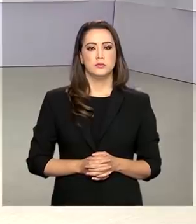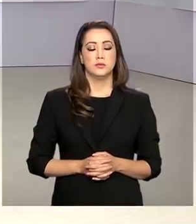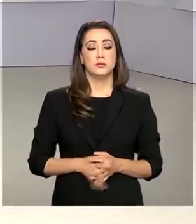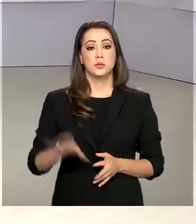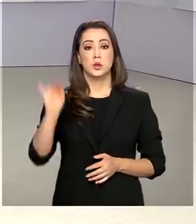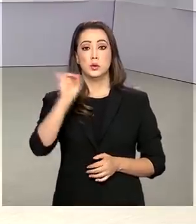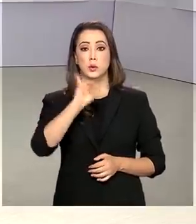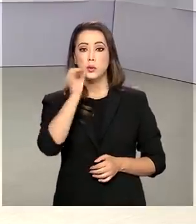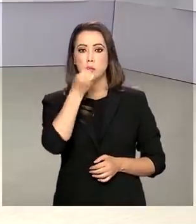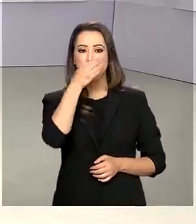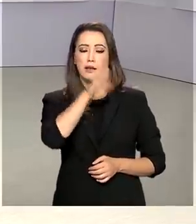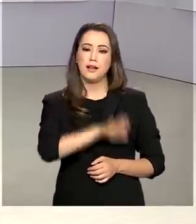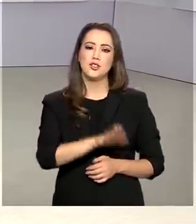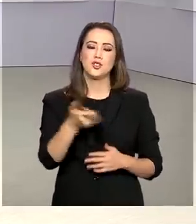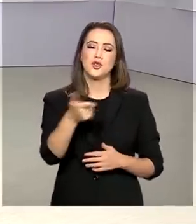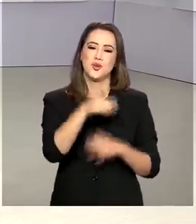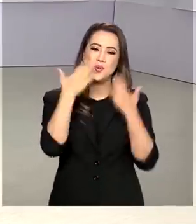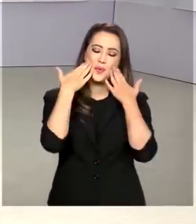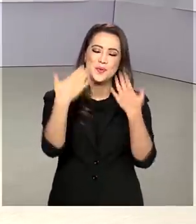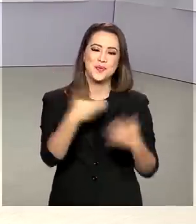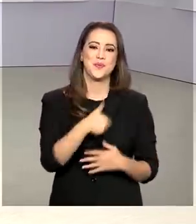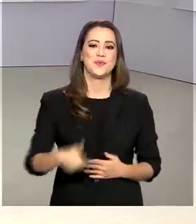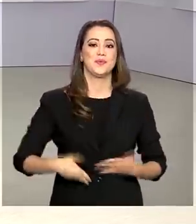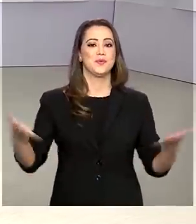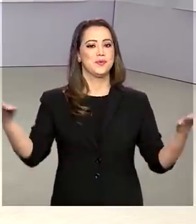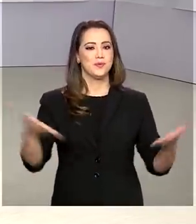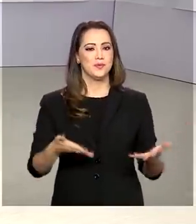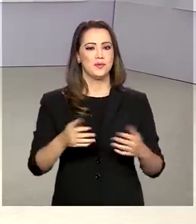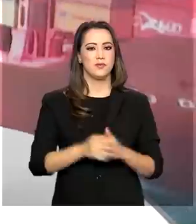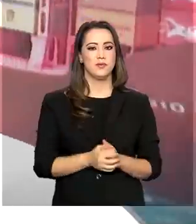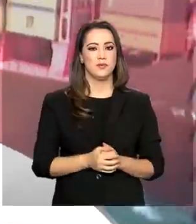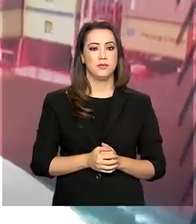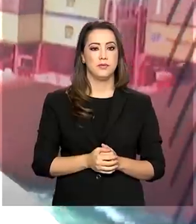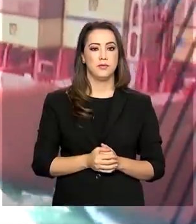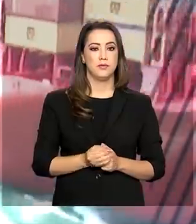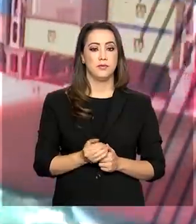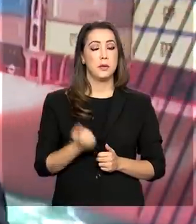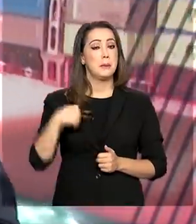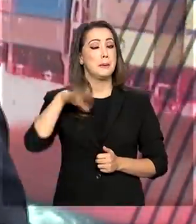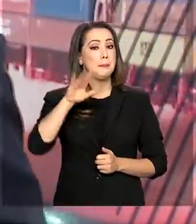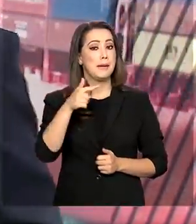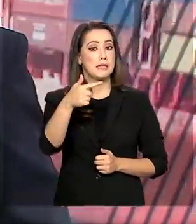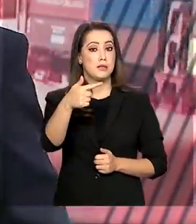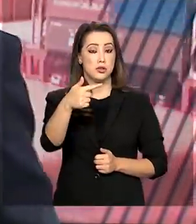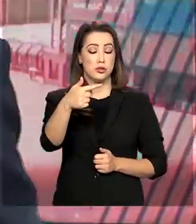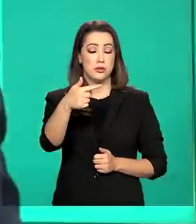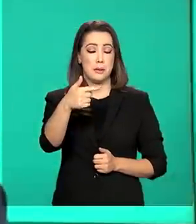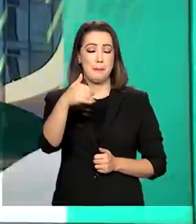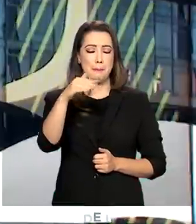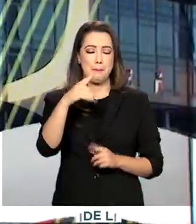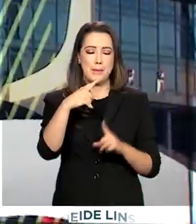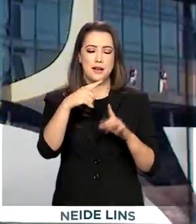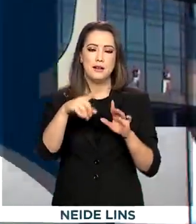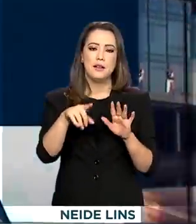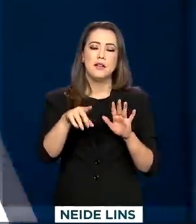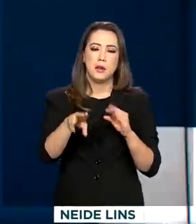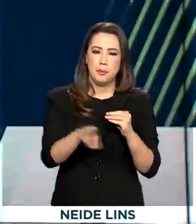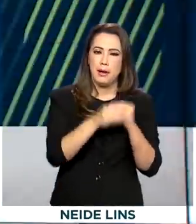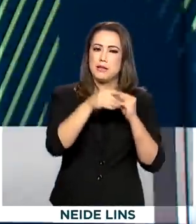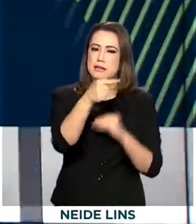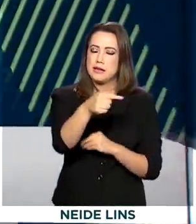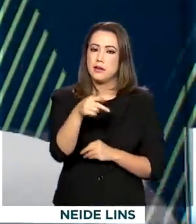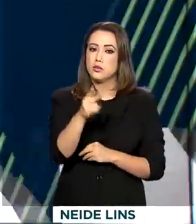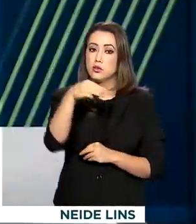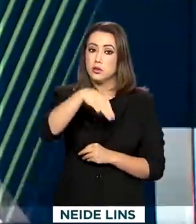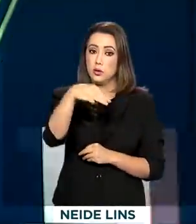Olá, boa tarde. Voltamos com mais uma edição do Governo Agora. Mais 7 quilômetros de pista duplicada na